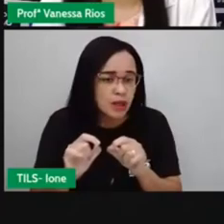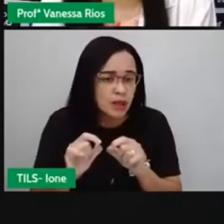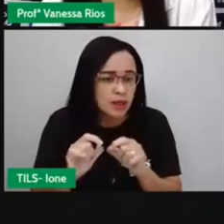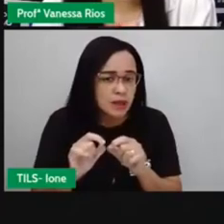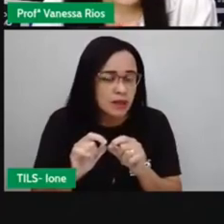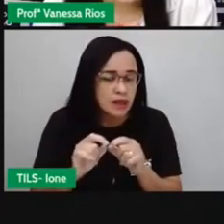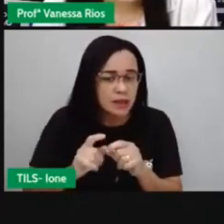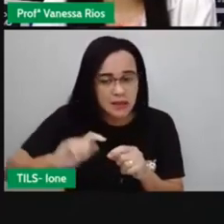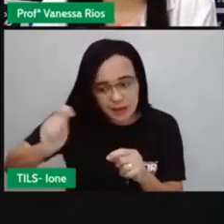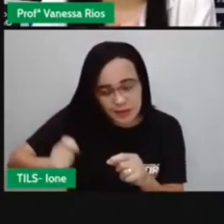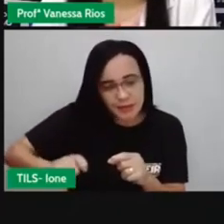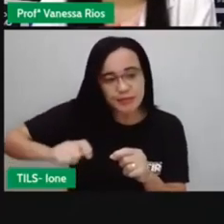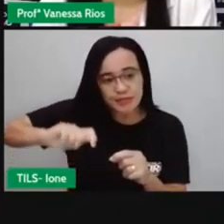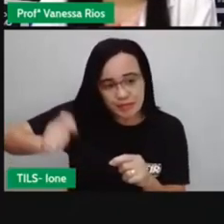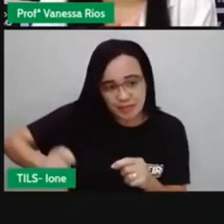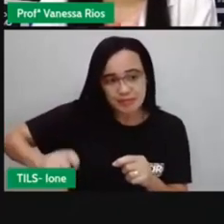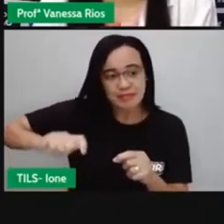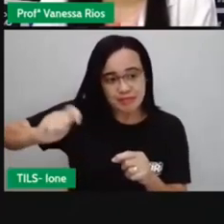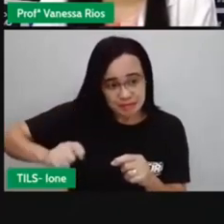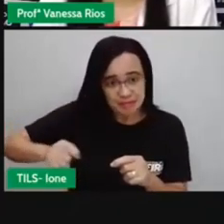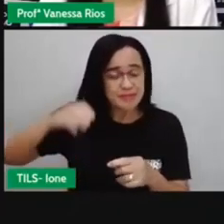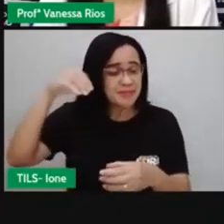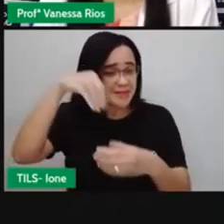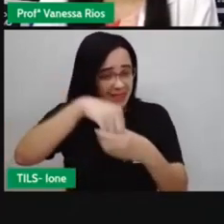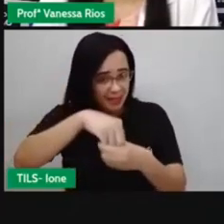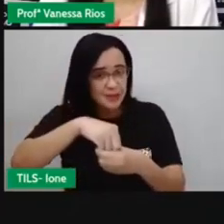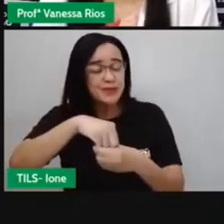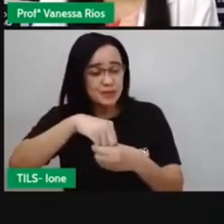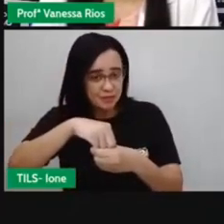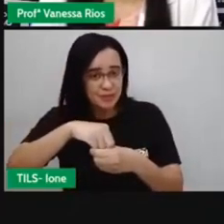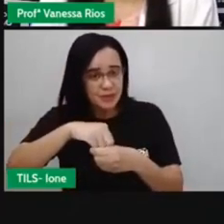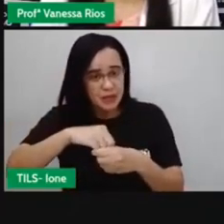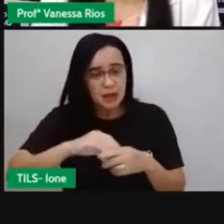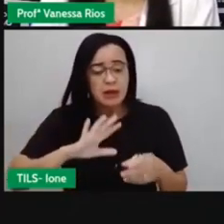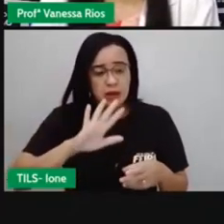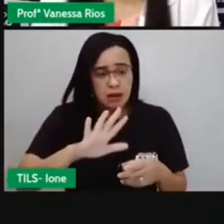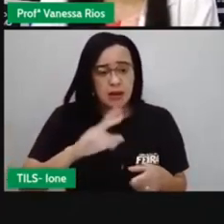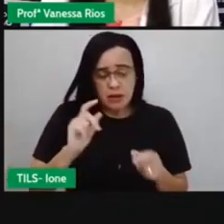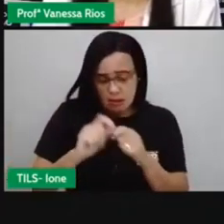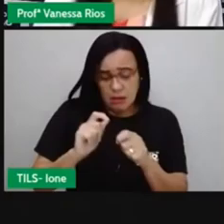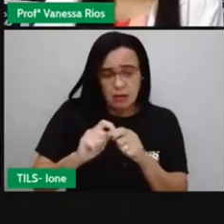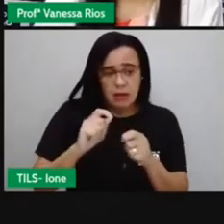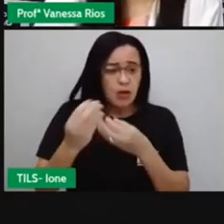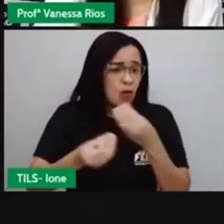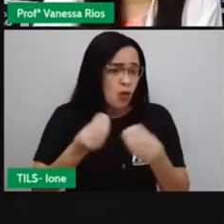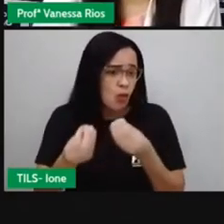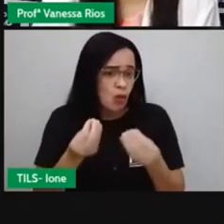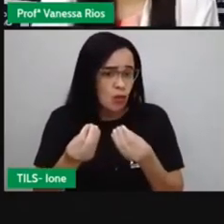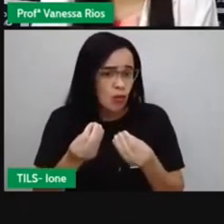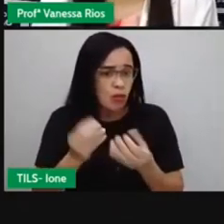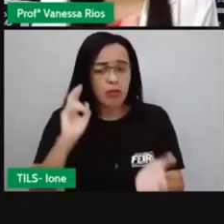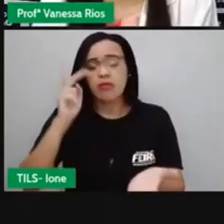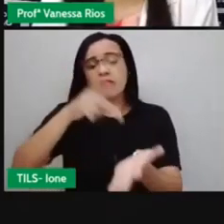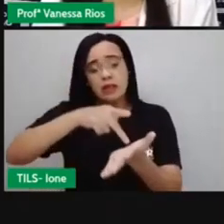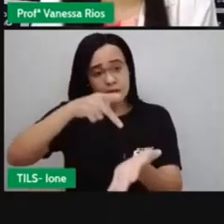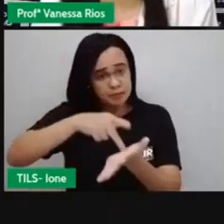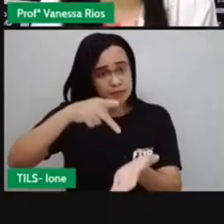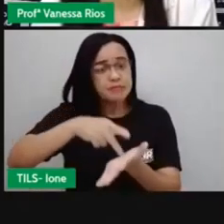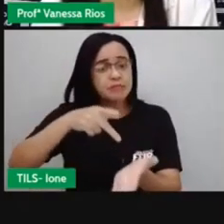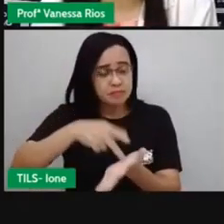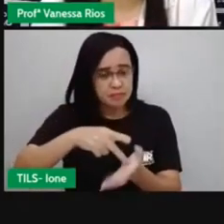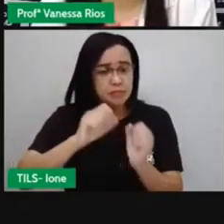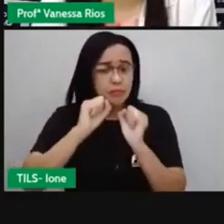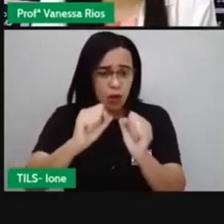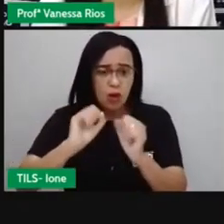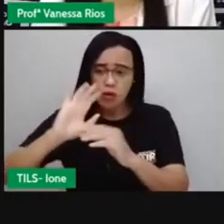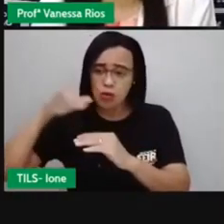Soltando pipa. Uma ação pode ser feita de uma forma real, mas está sendo feita de uma